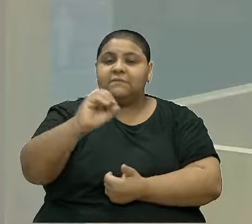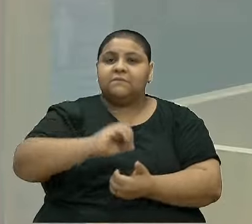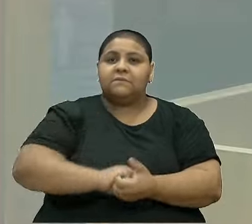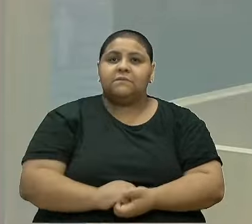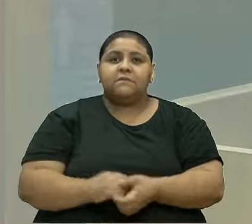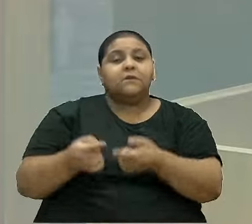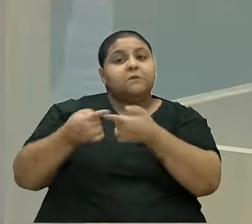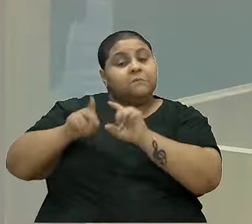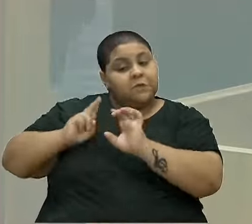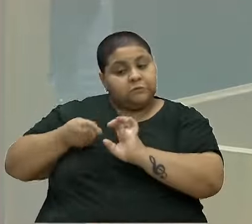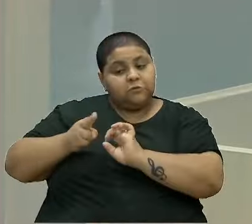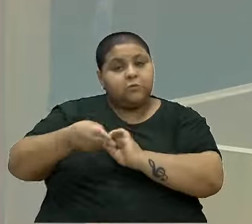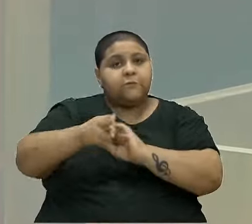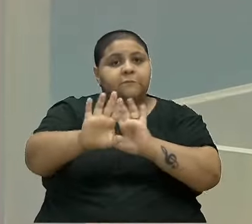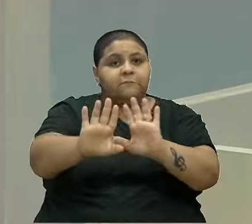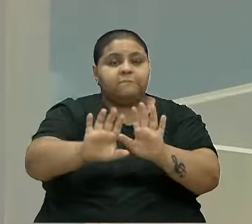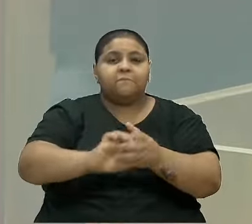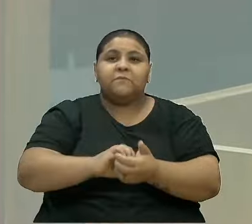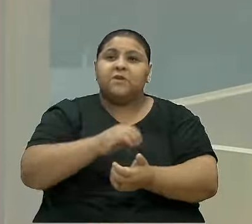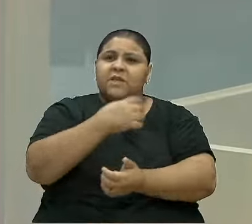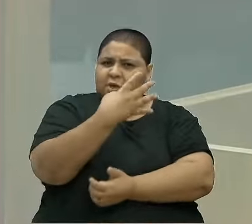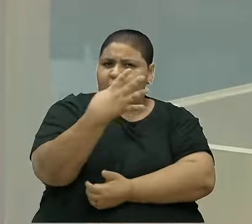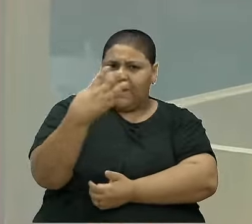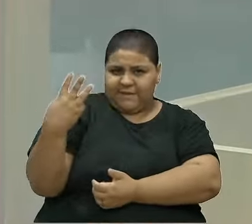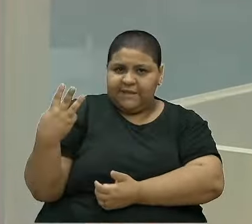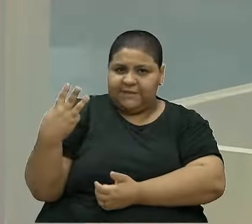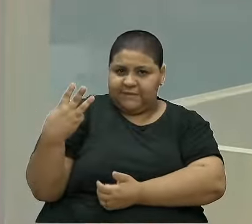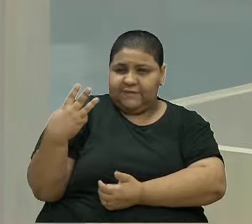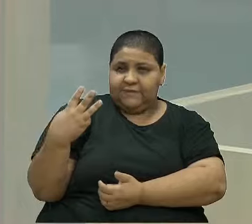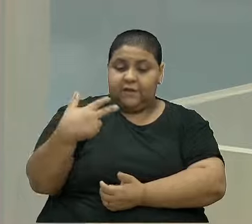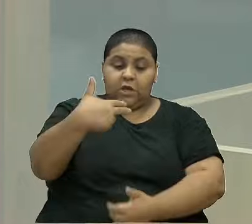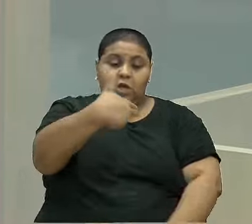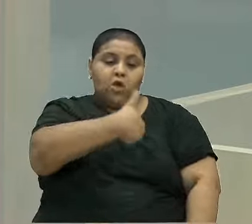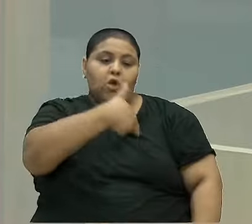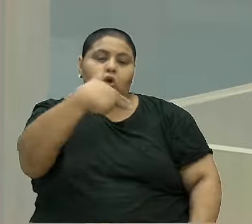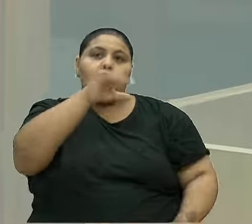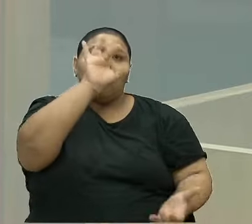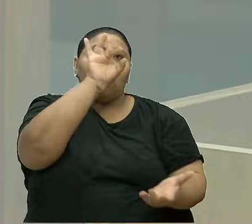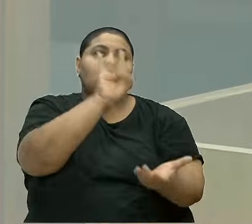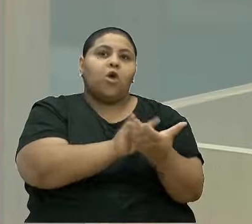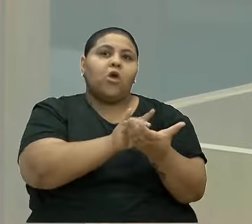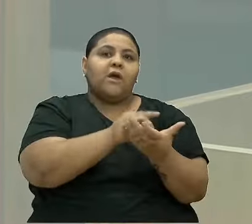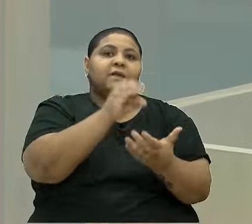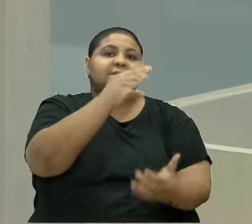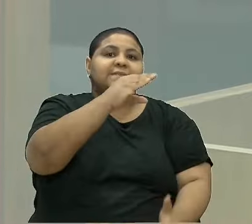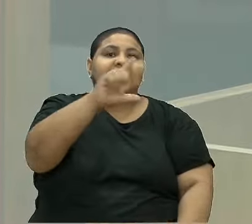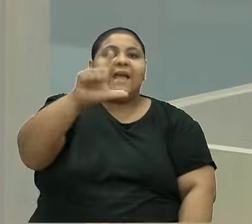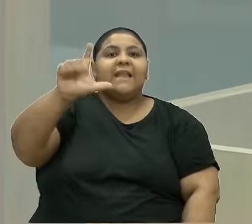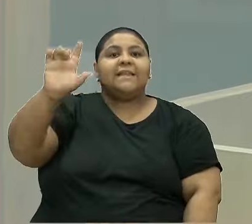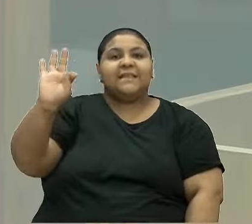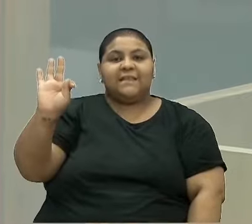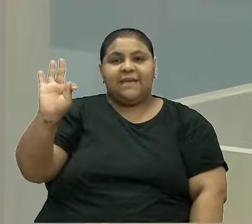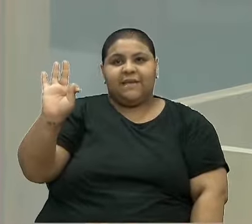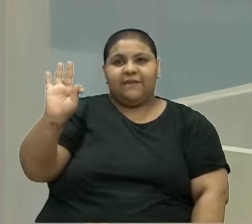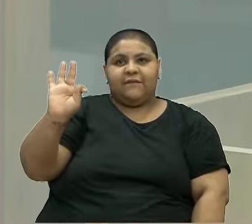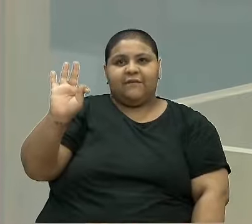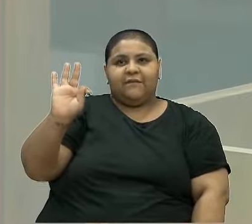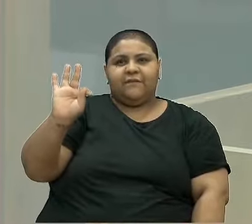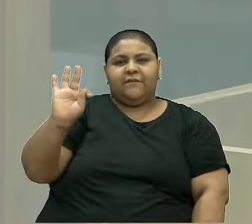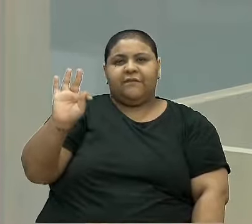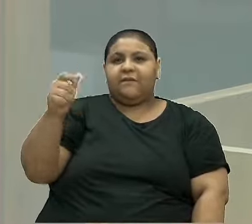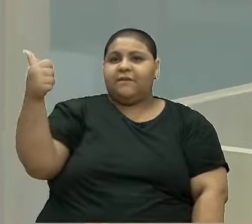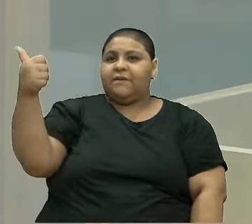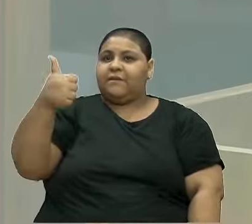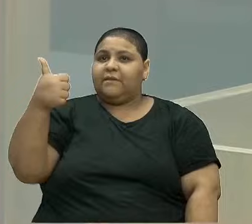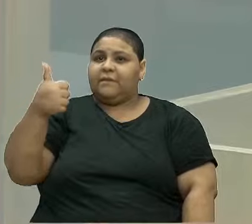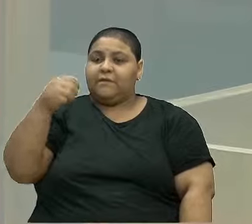Mas seguindo, em 1943, o Vargas estabeleceu a CLT. CLT. 1º